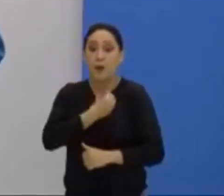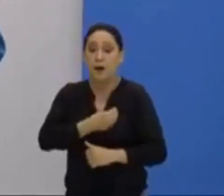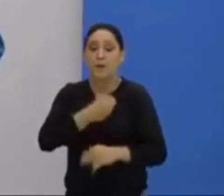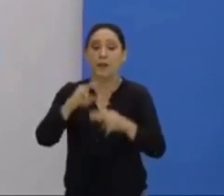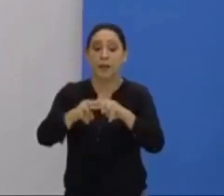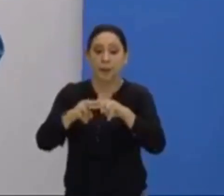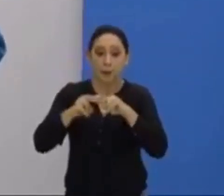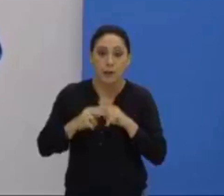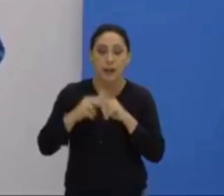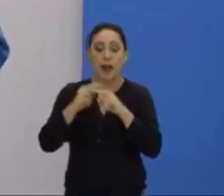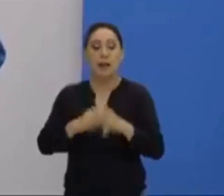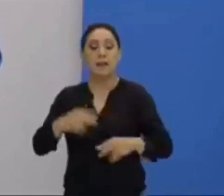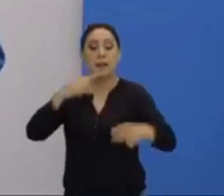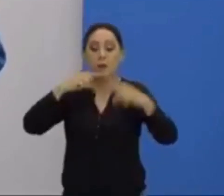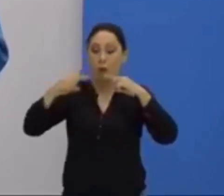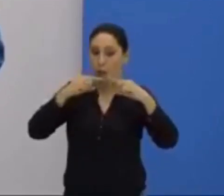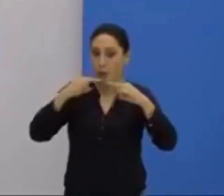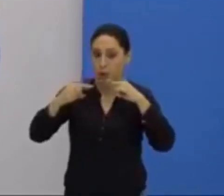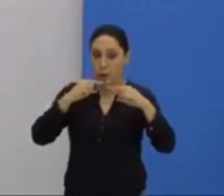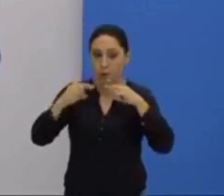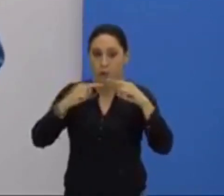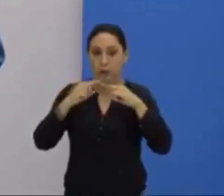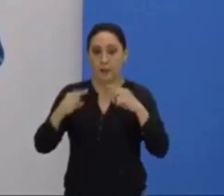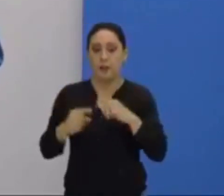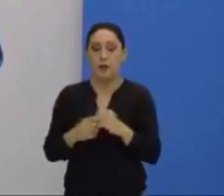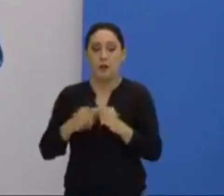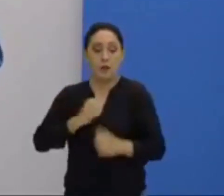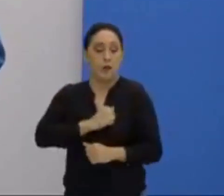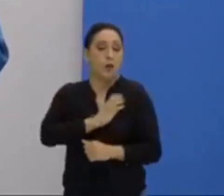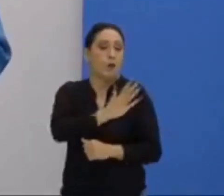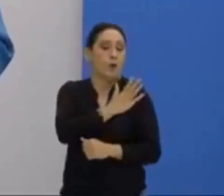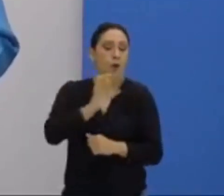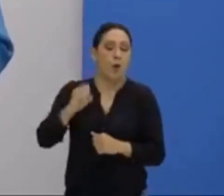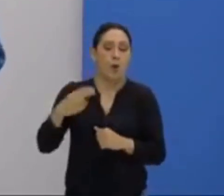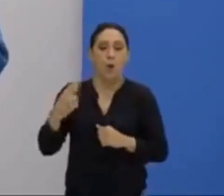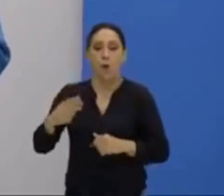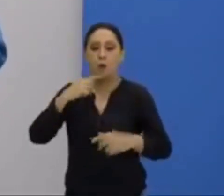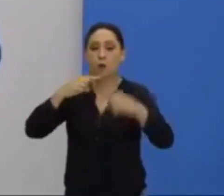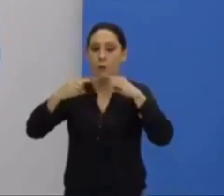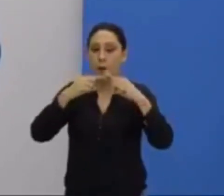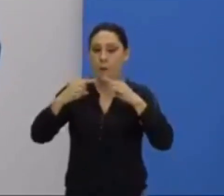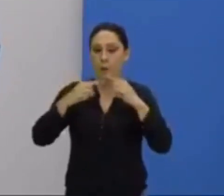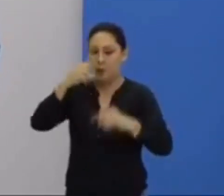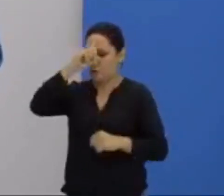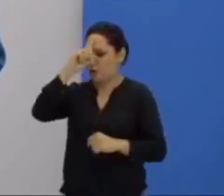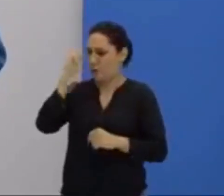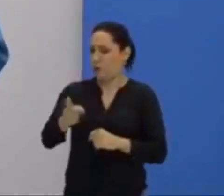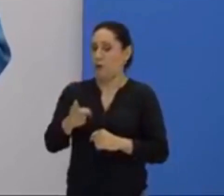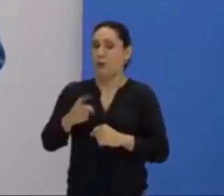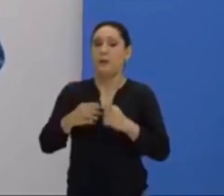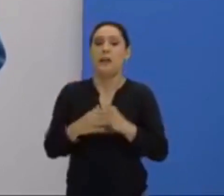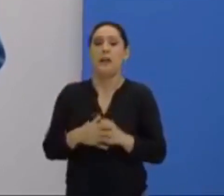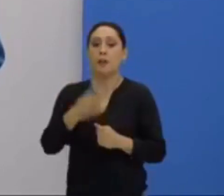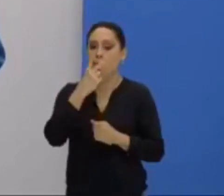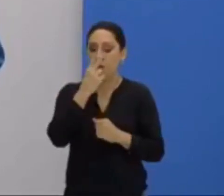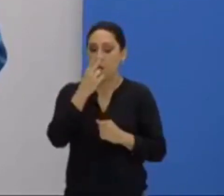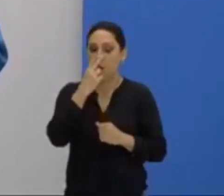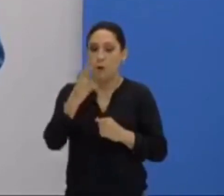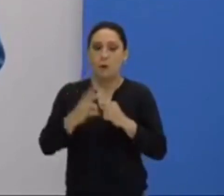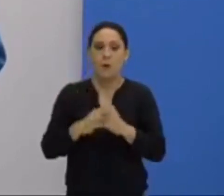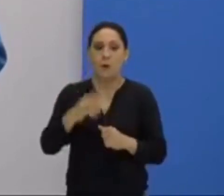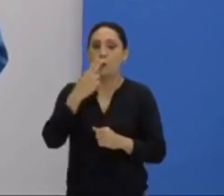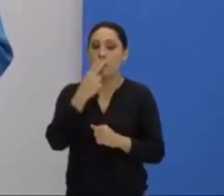função de um regime de exceção ou de um regime extremamente autoritário, como foi o nazismo